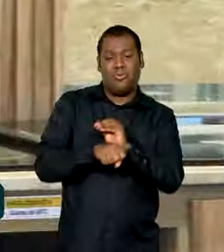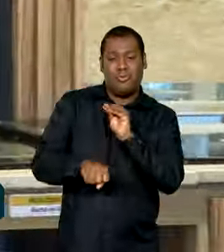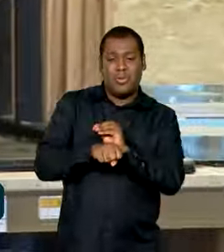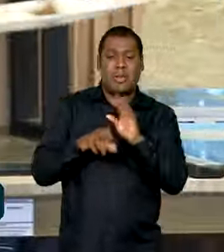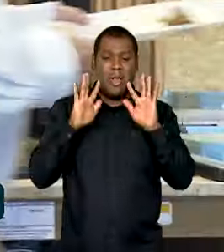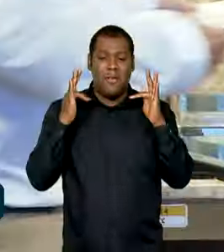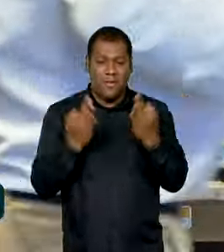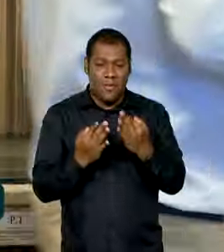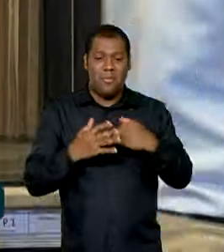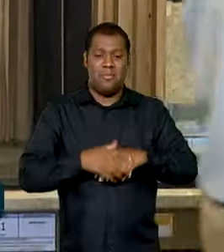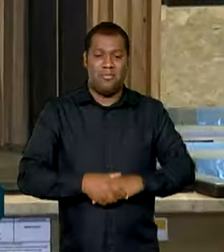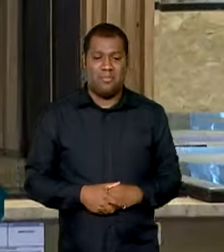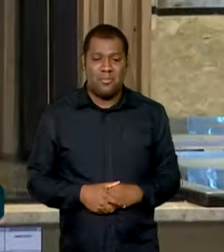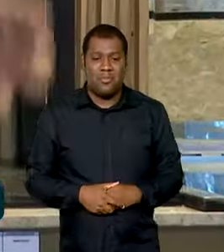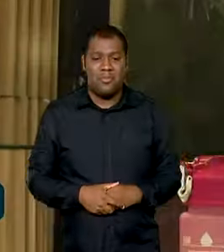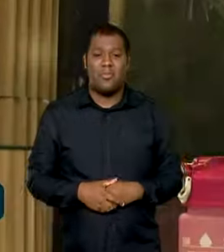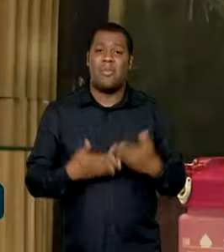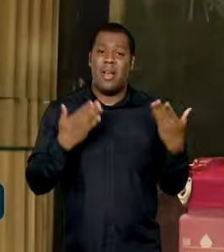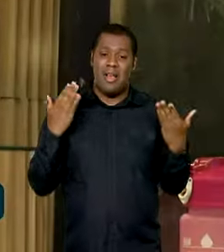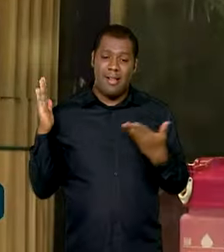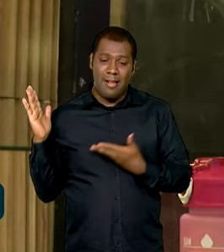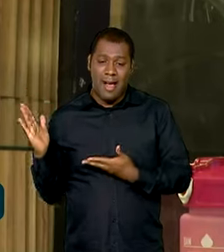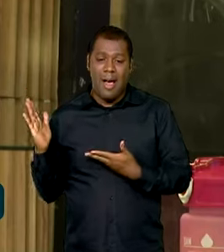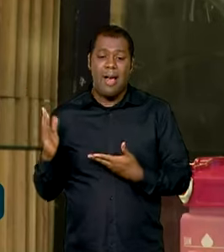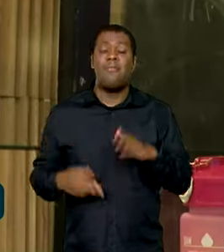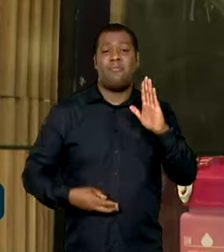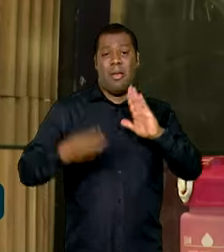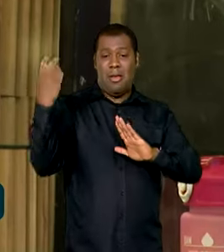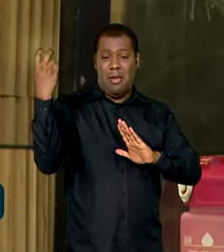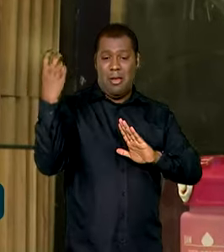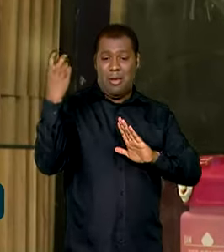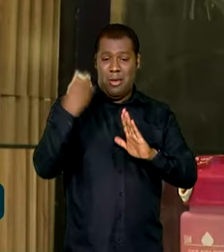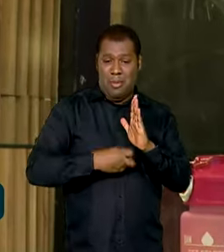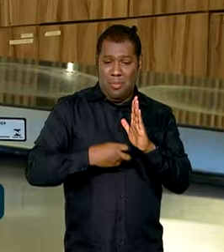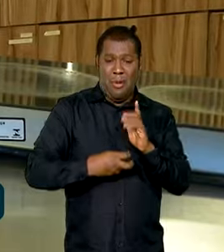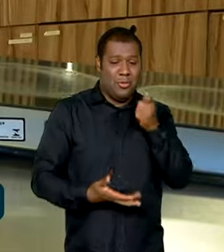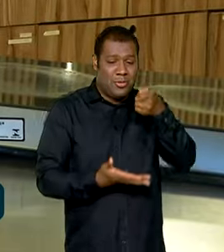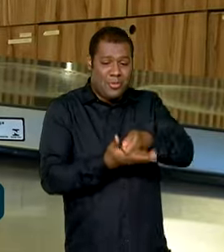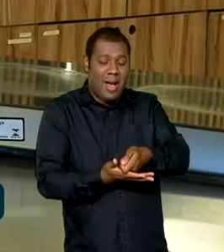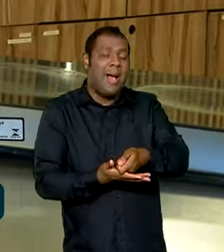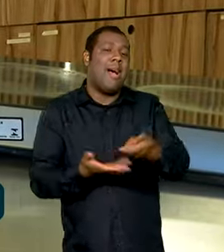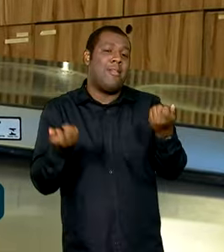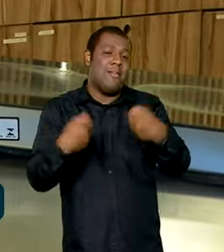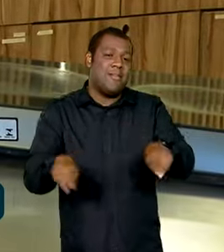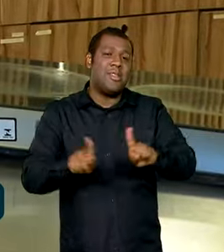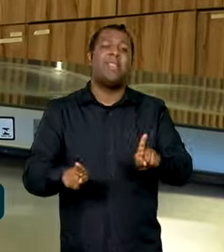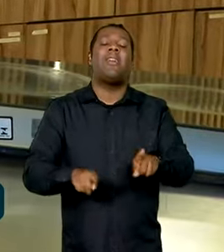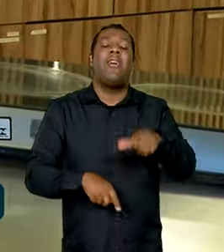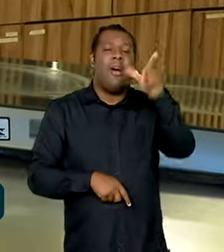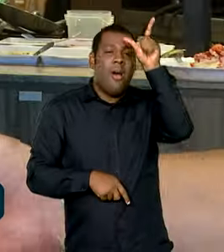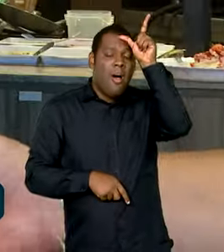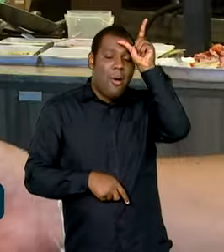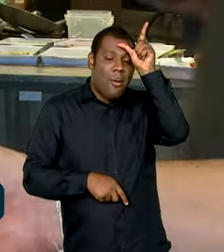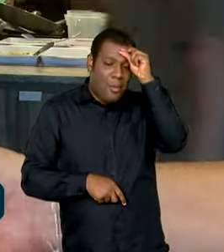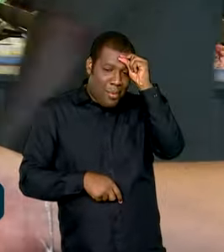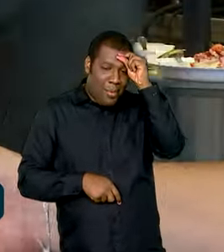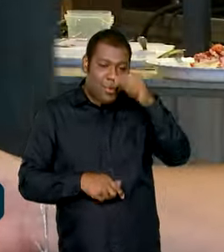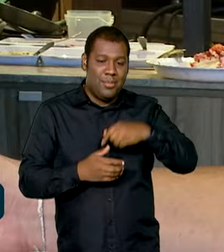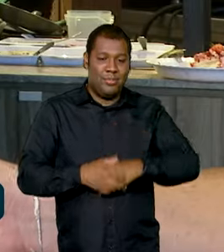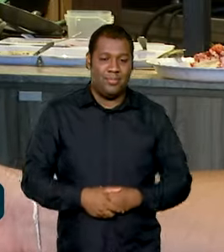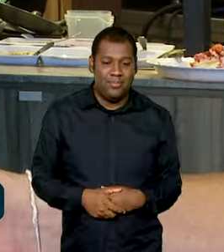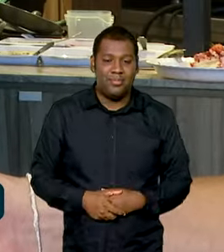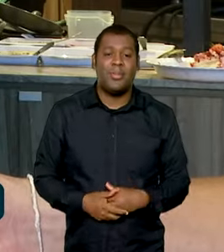valor dos rendimentos, ela não precisa declarar o imposto de renda. Um alívio para quem tem conta para pagar. Eu